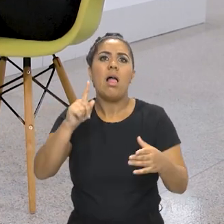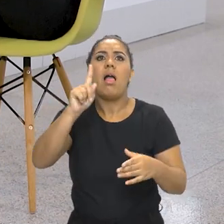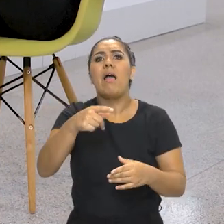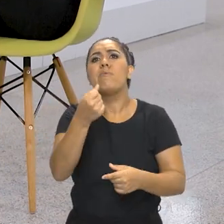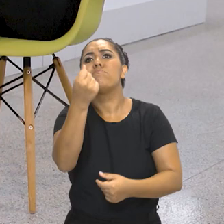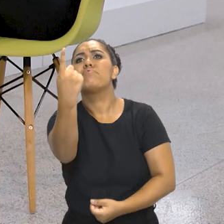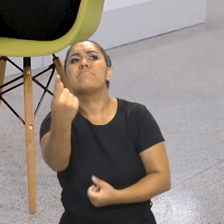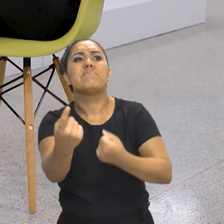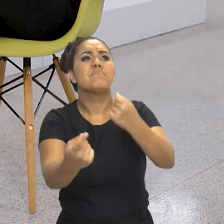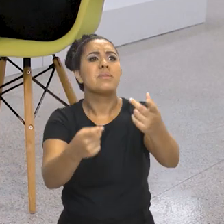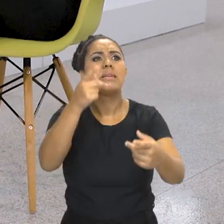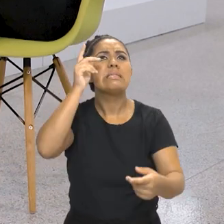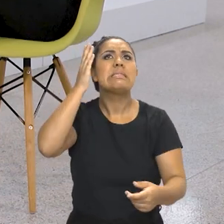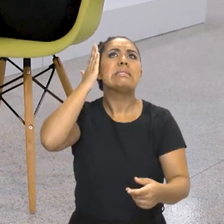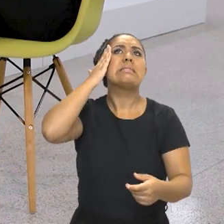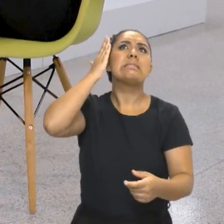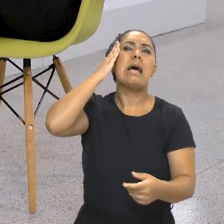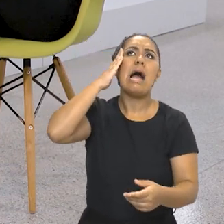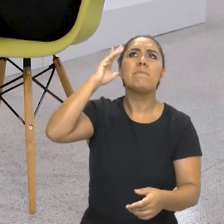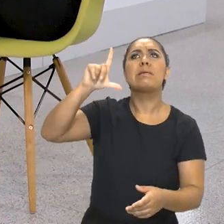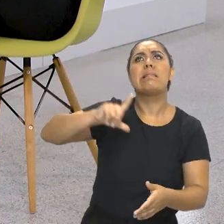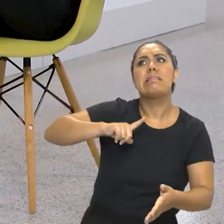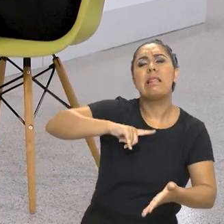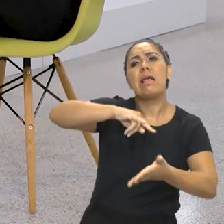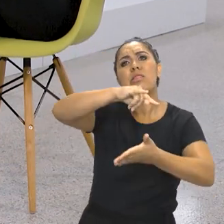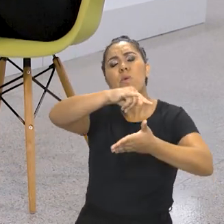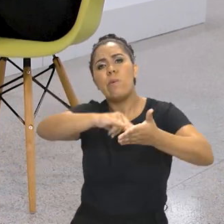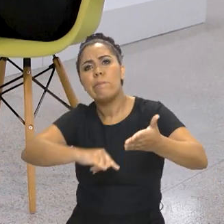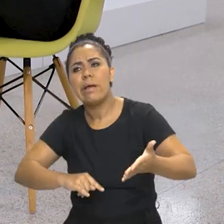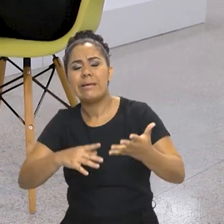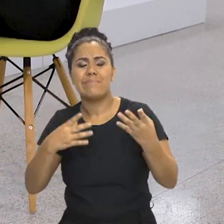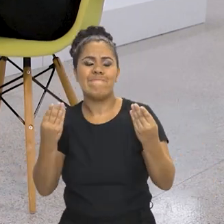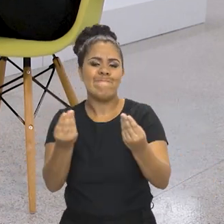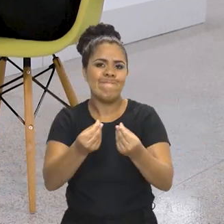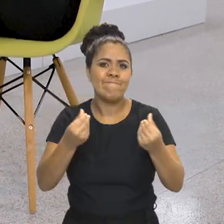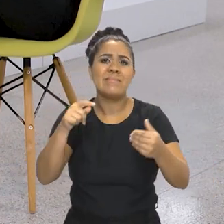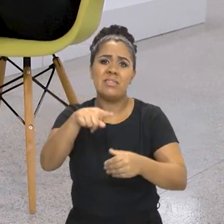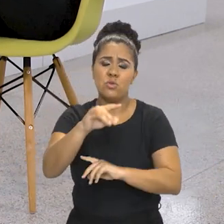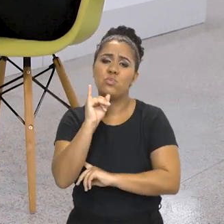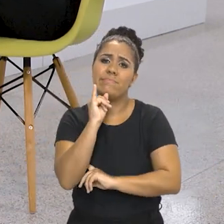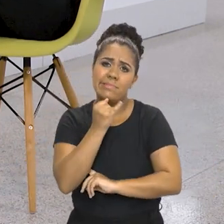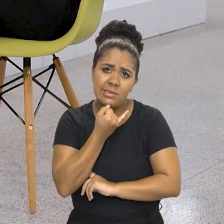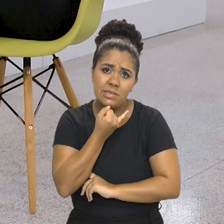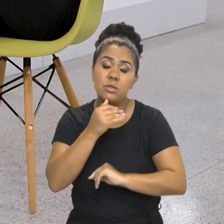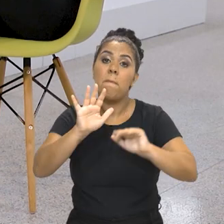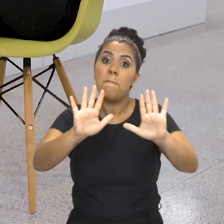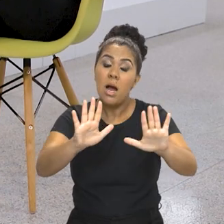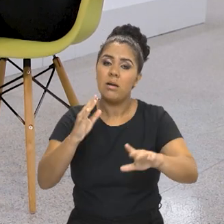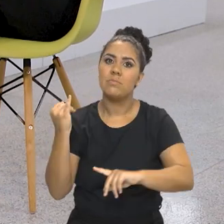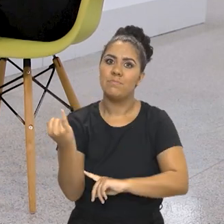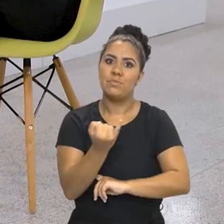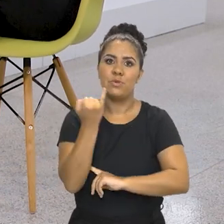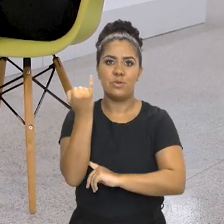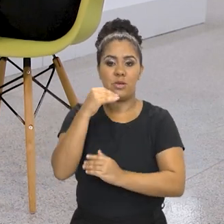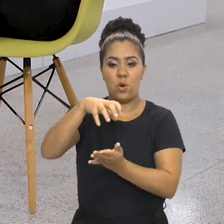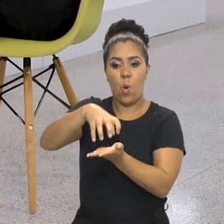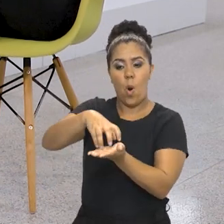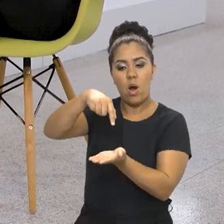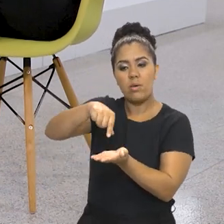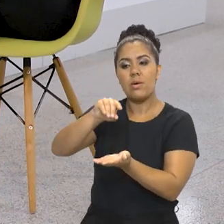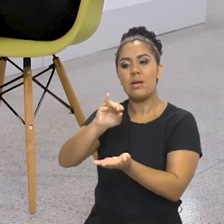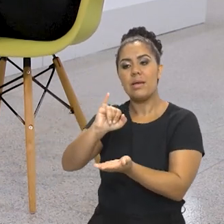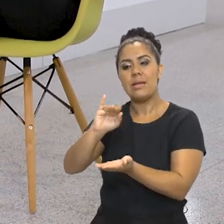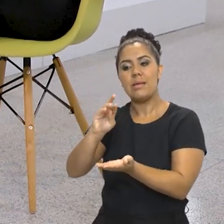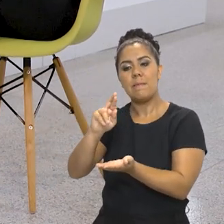alguém que soube da existência de um documento ou de algo que existiu ali. Isso é muito triste, mas muito importante que o Ibram